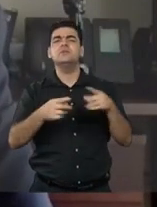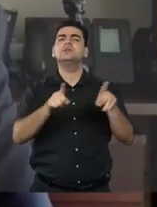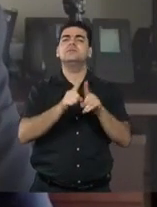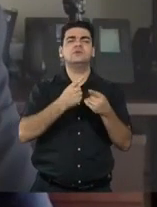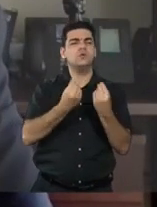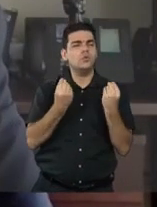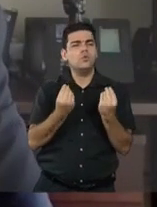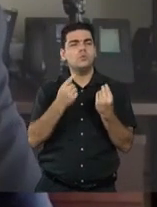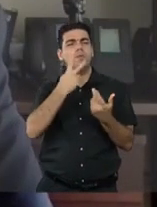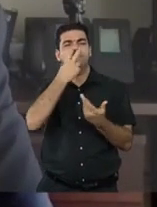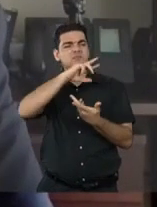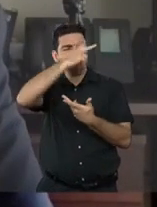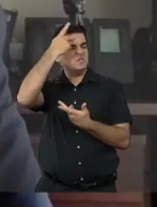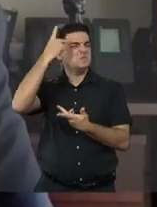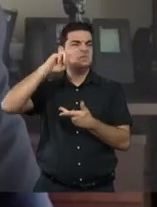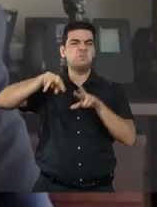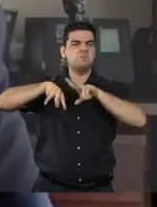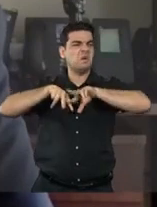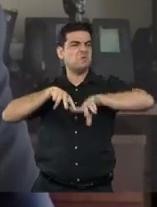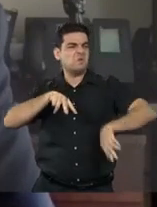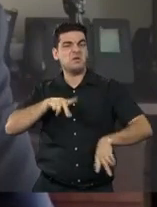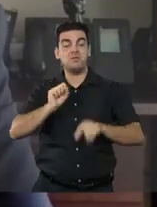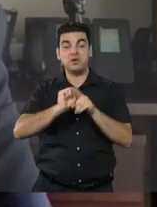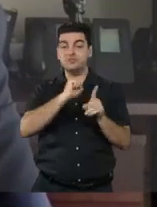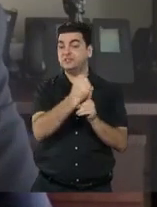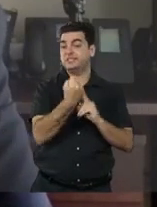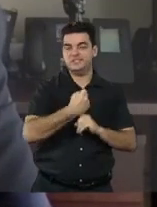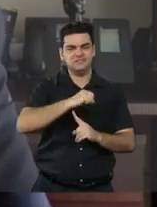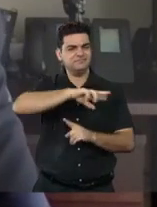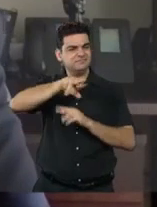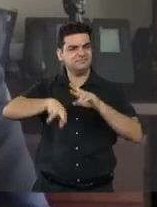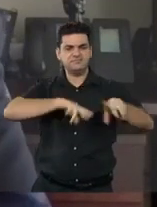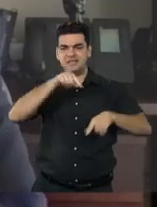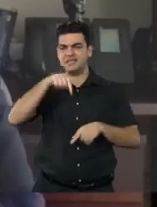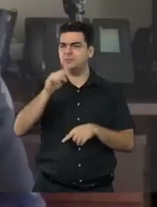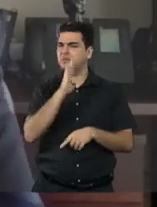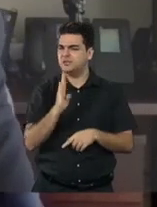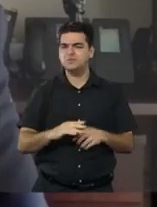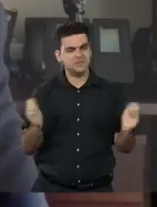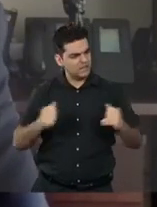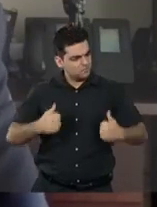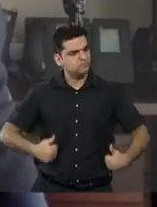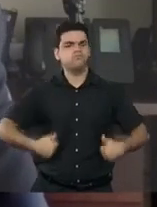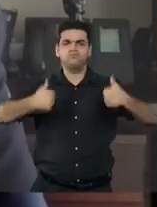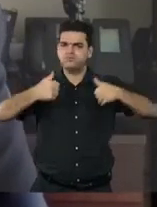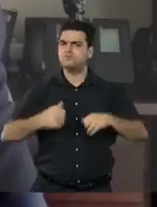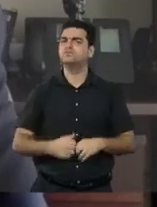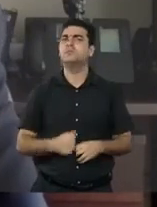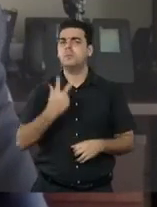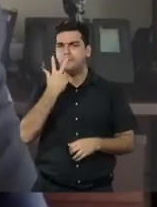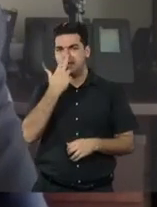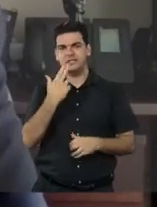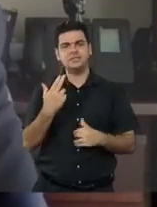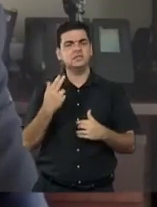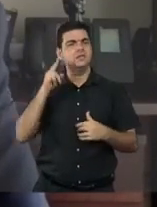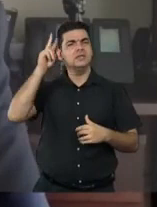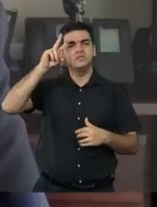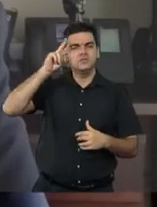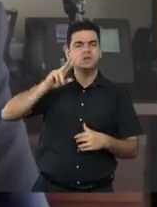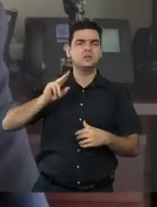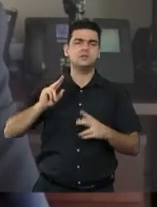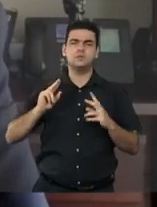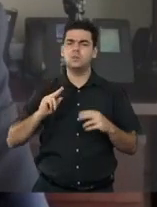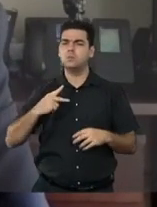diversidade da sociedade brasileira. A história da humanidade é a história